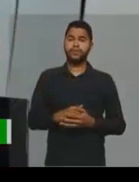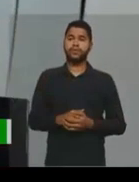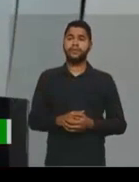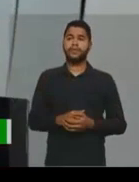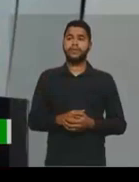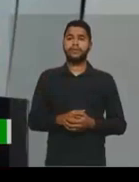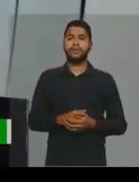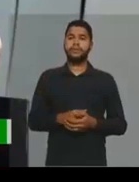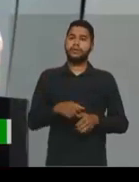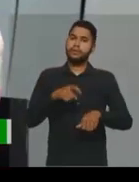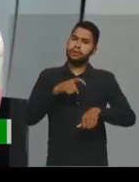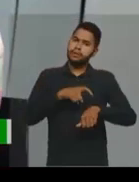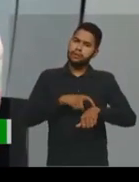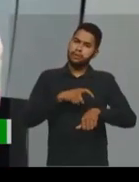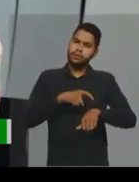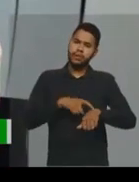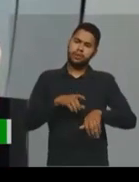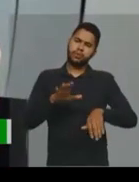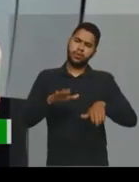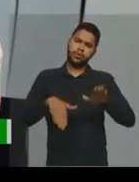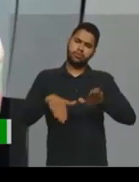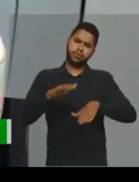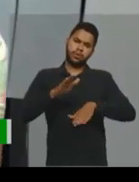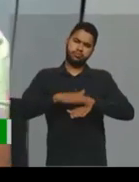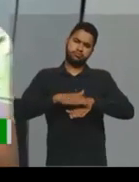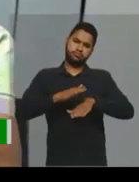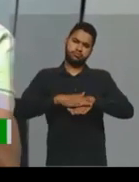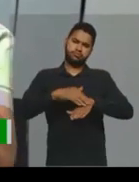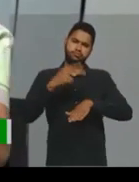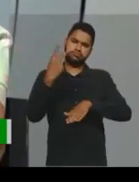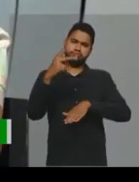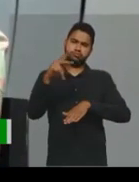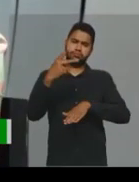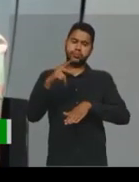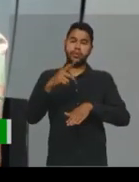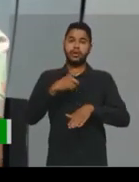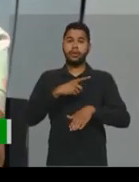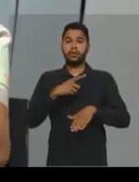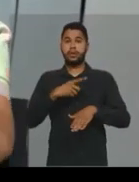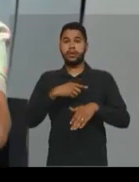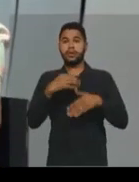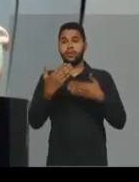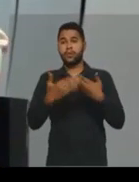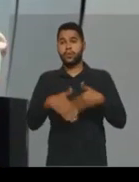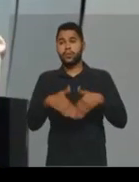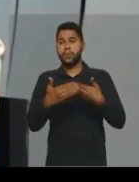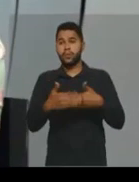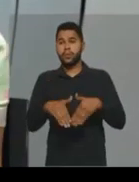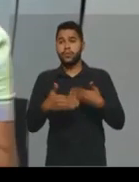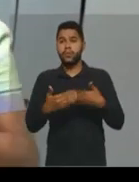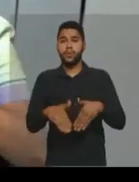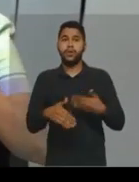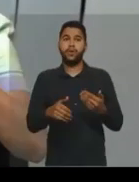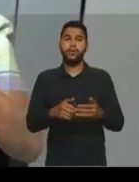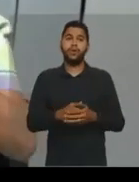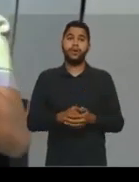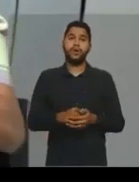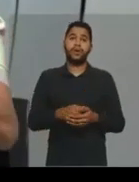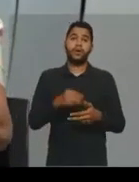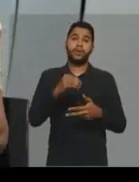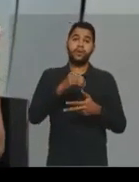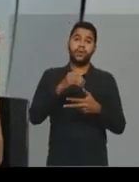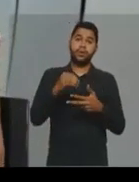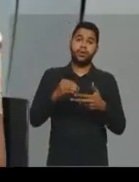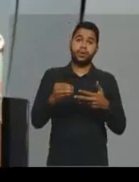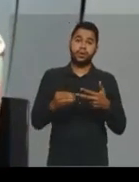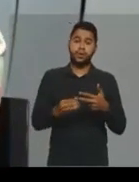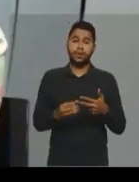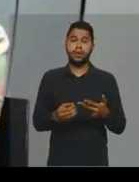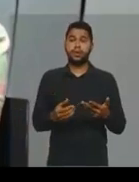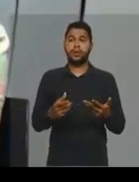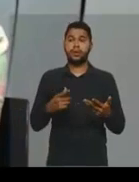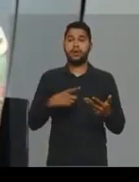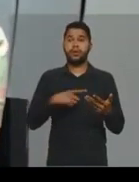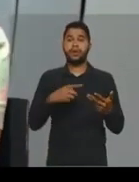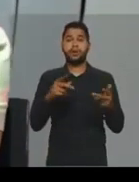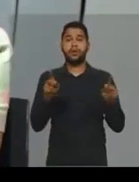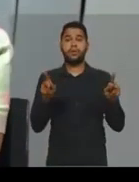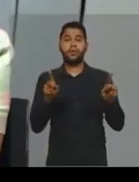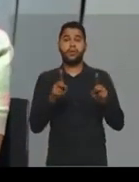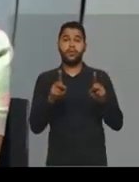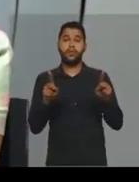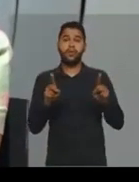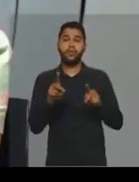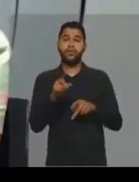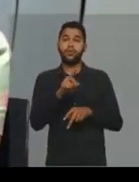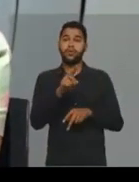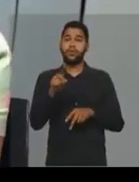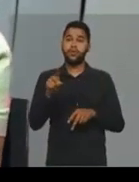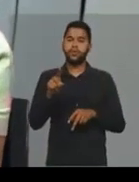tendo tempo, depende do seu tempo também, depende se você tem uma prova, se é o ENEM, né? Se é da professora, então, que